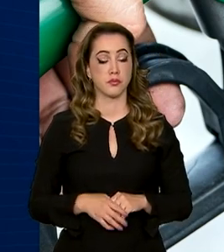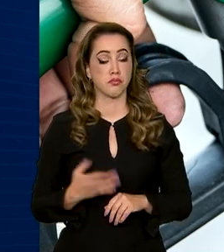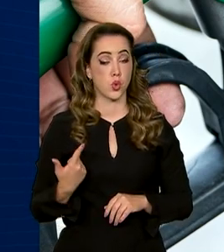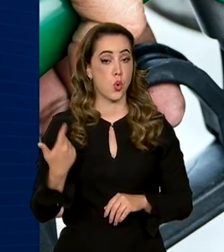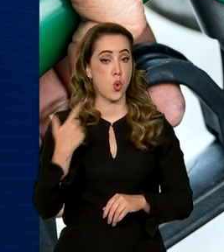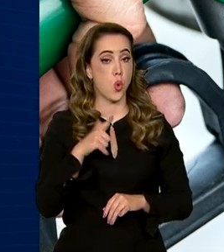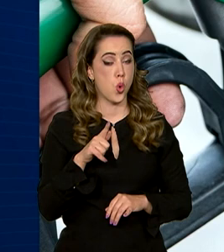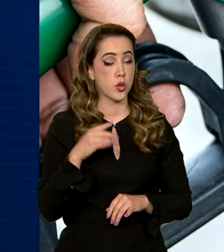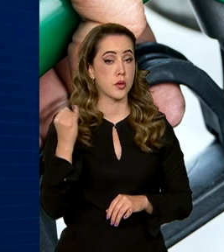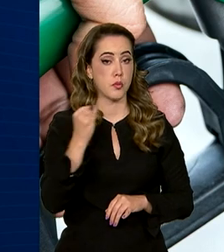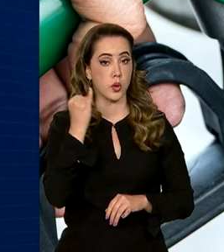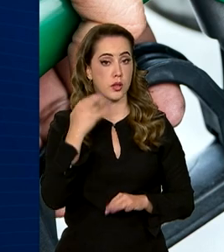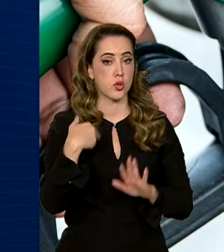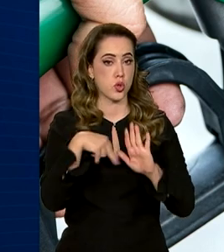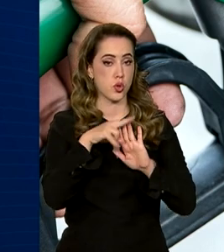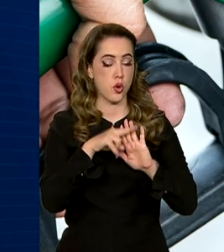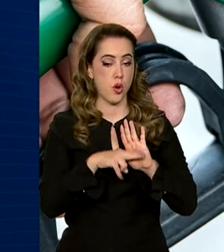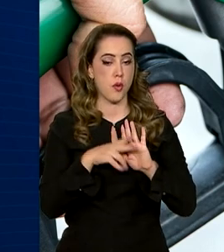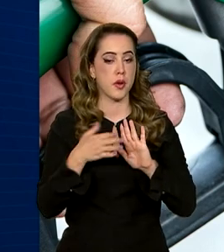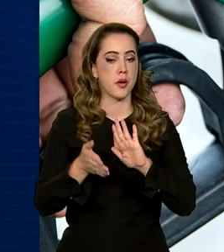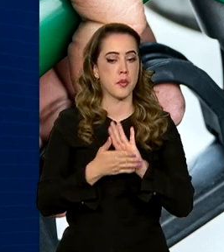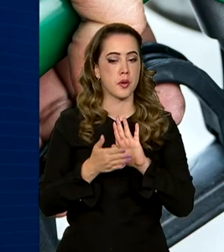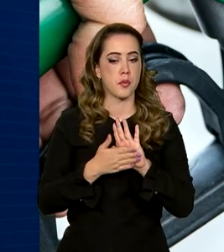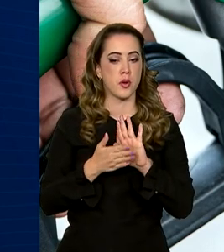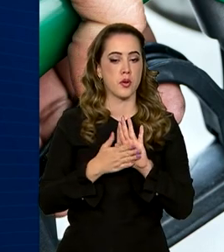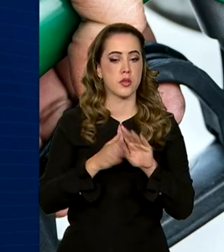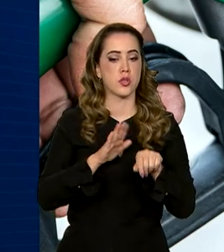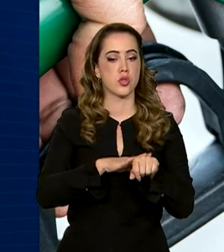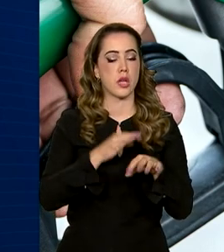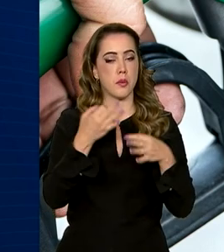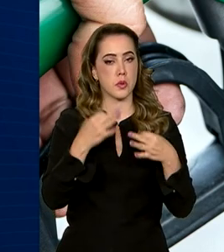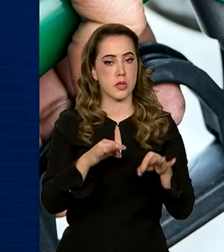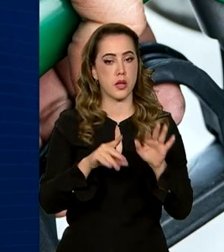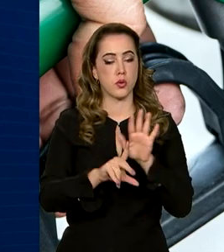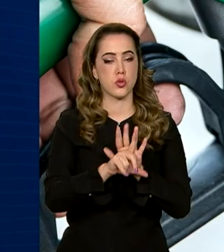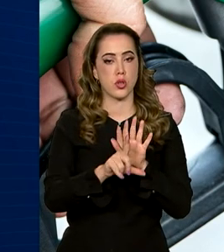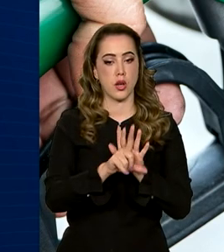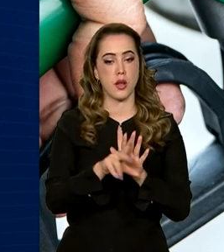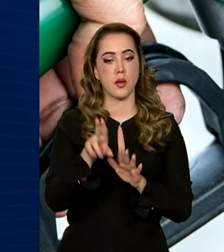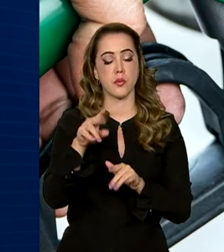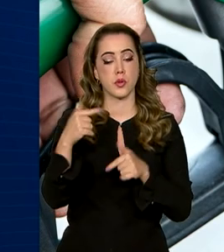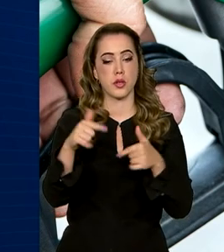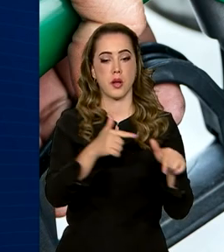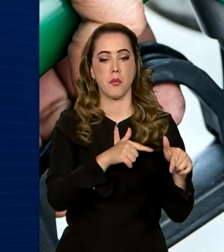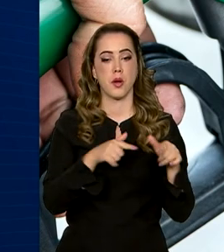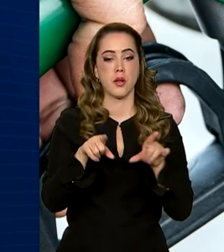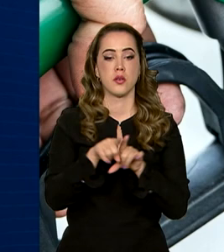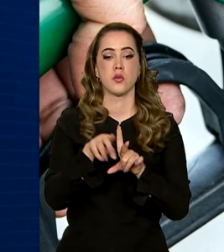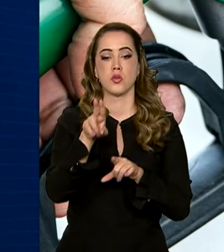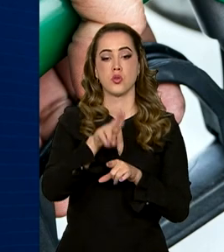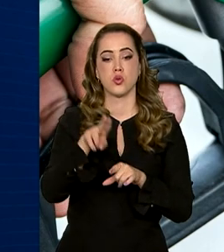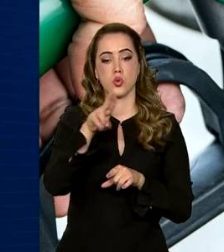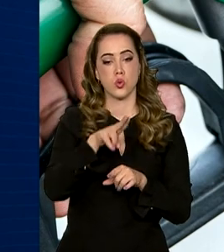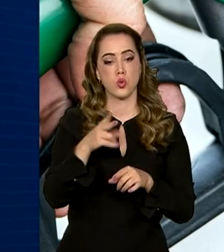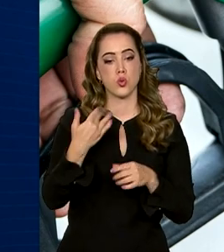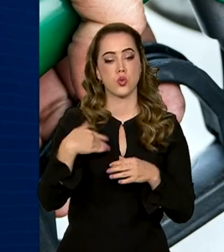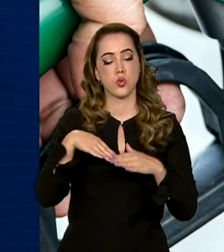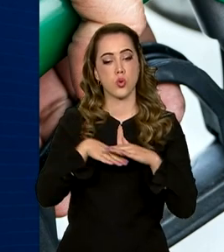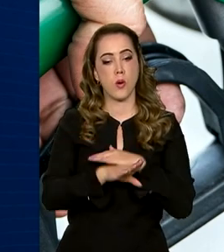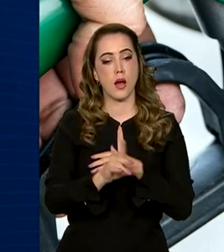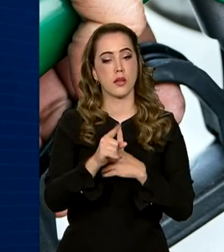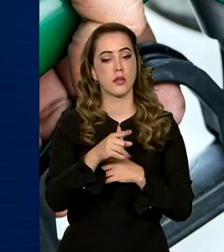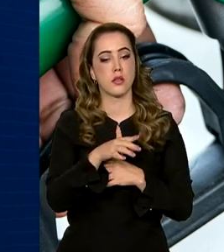contribuição é a proposta de marco regulatório para o exercício das atividades de captura e